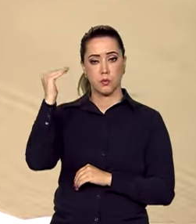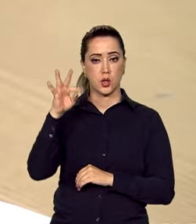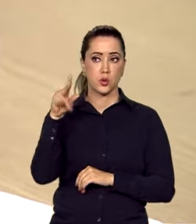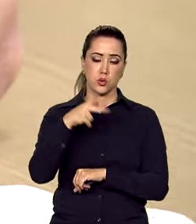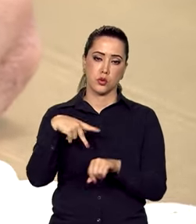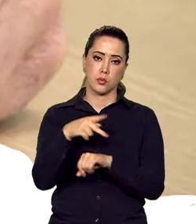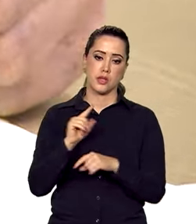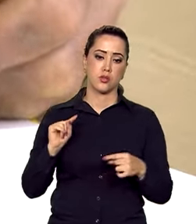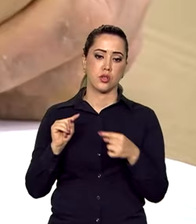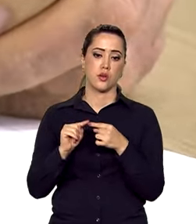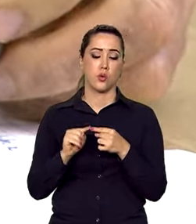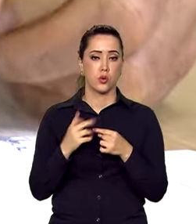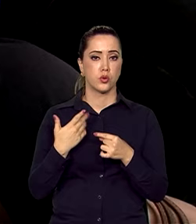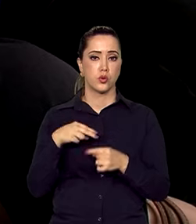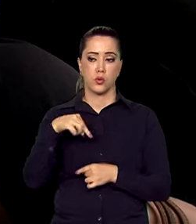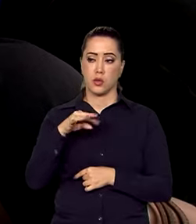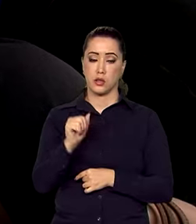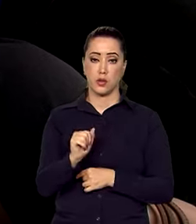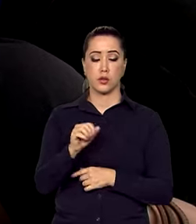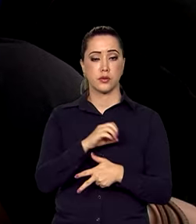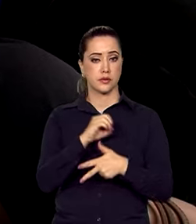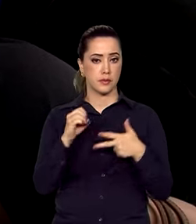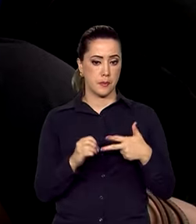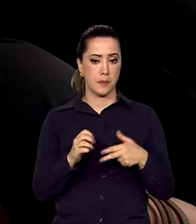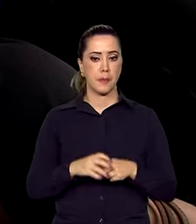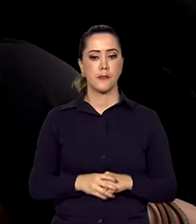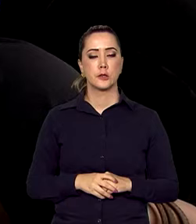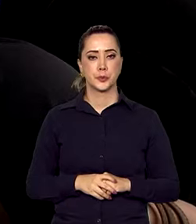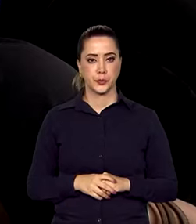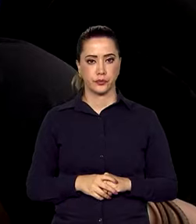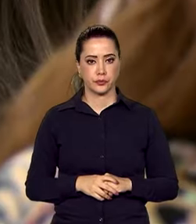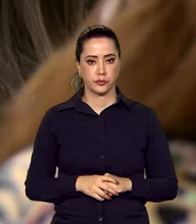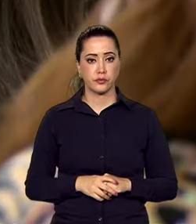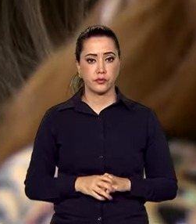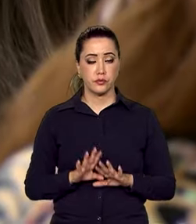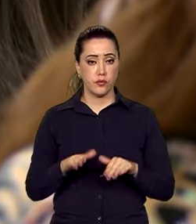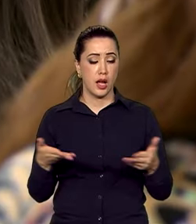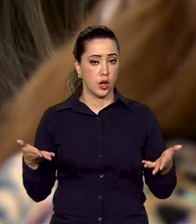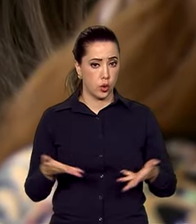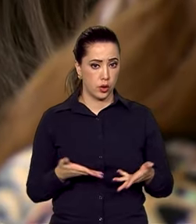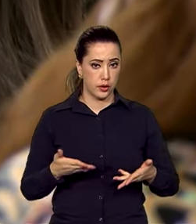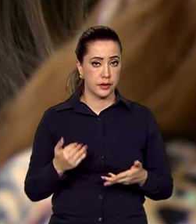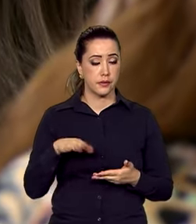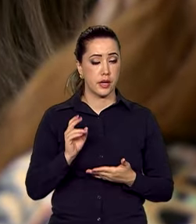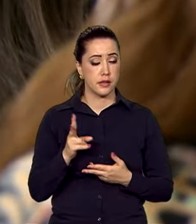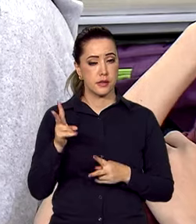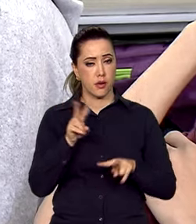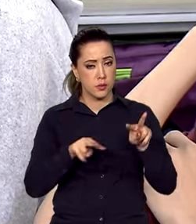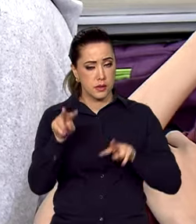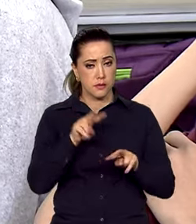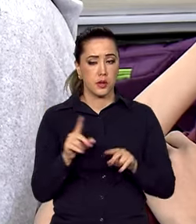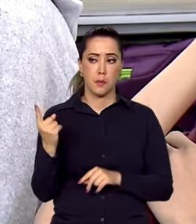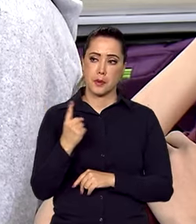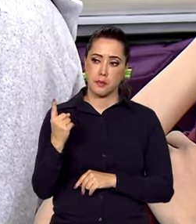país, com base na nota do Exame Nacional do Ensino Médio, o Enem. A partir de agora, vão ser observadas